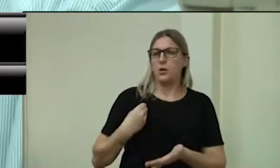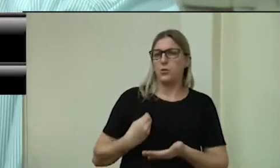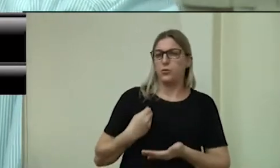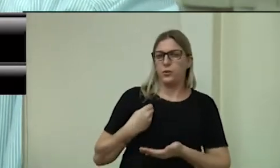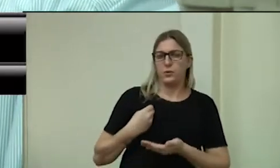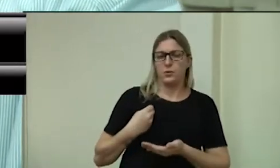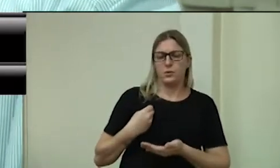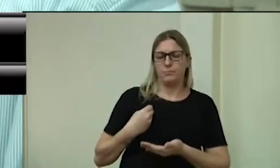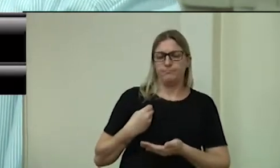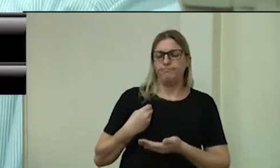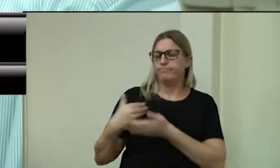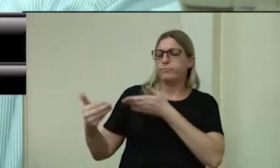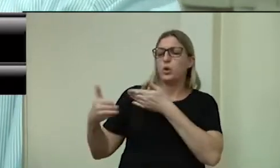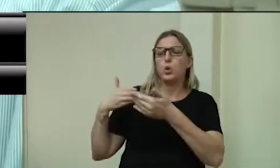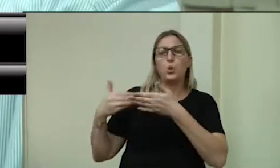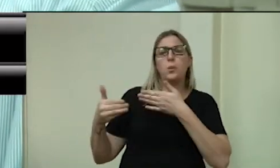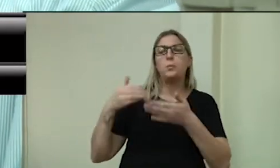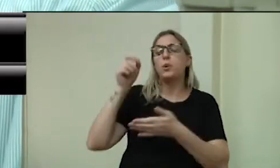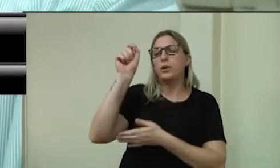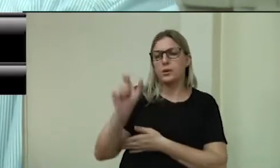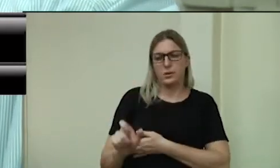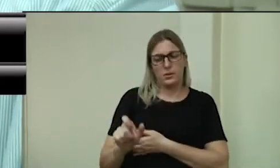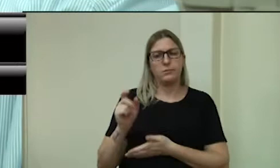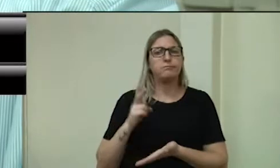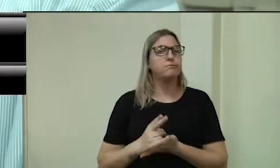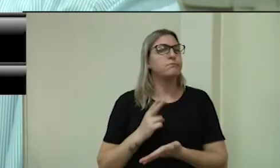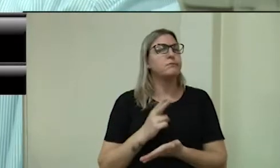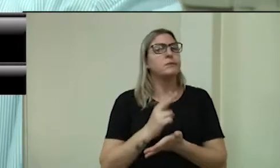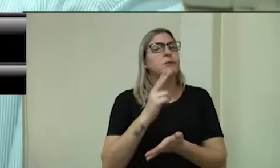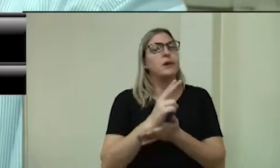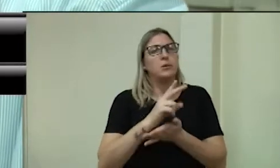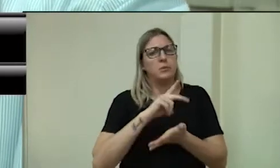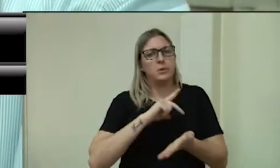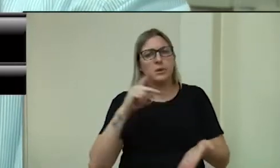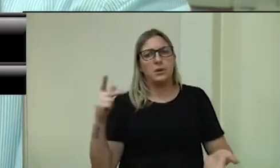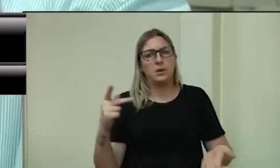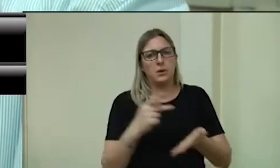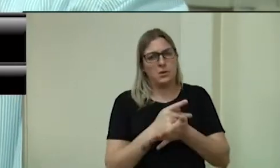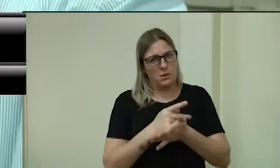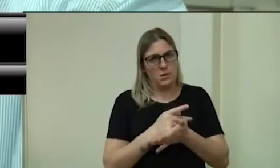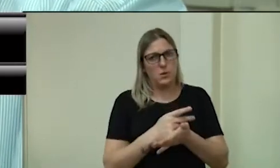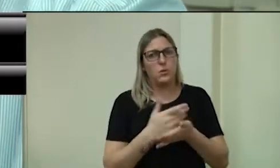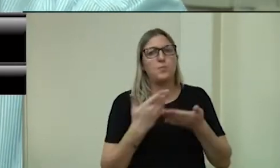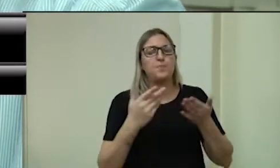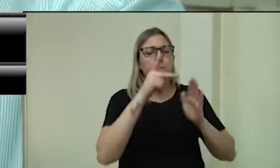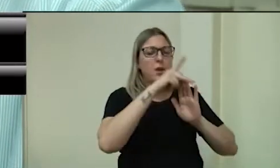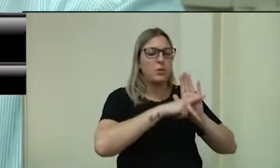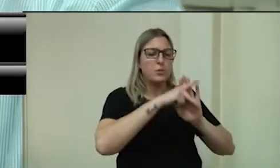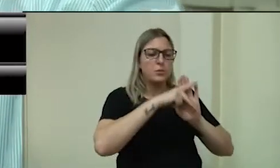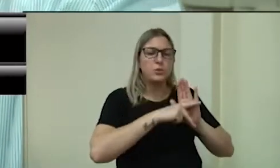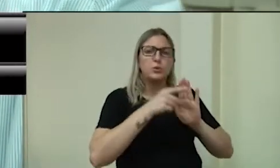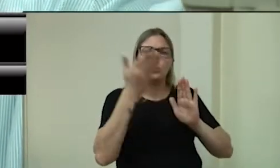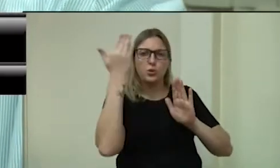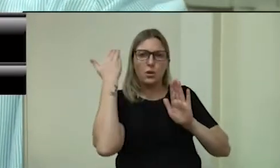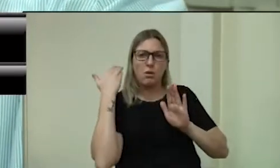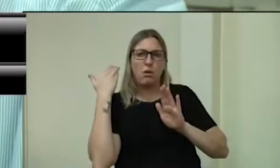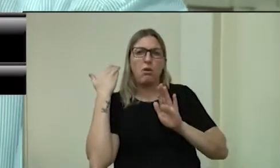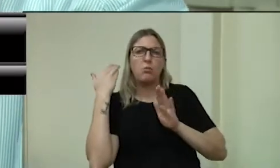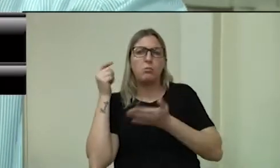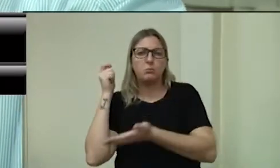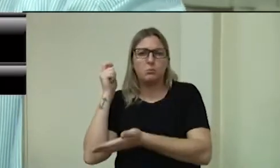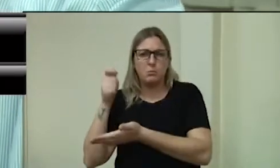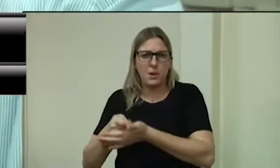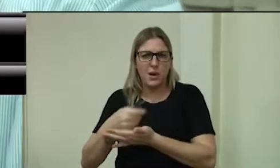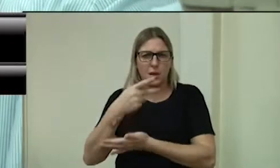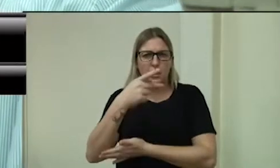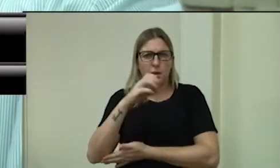mais. Tem uma coisa que você deixa para trás. Então, nesse projeto que ficou para trás, e para pagar as peças,